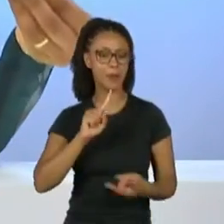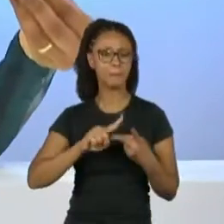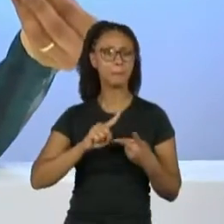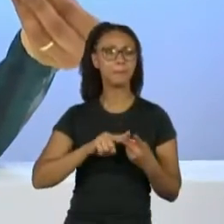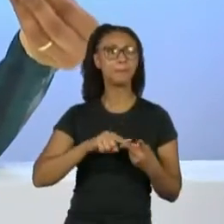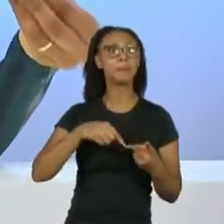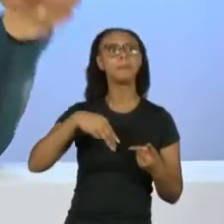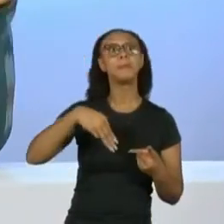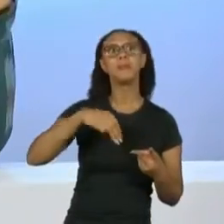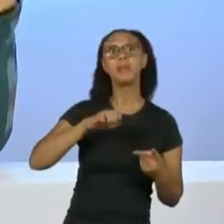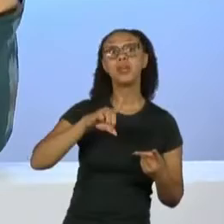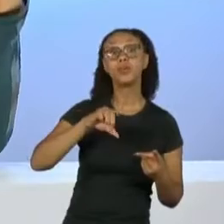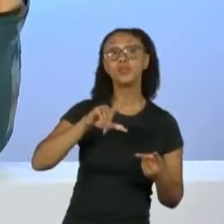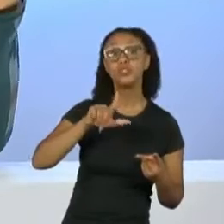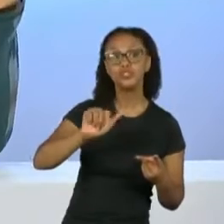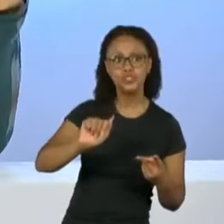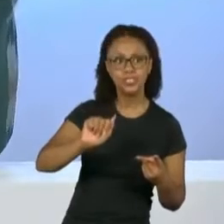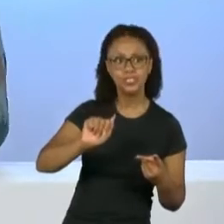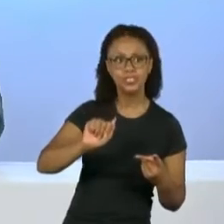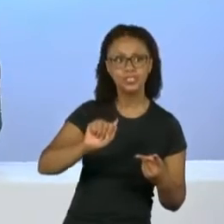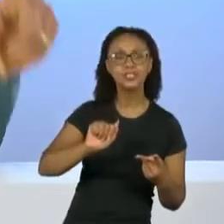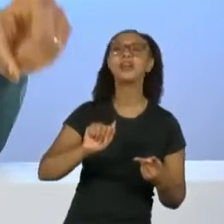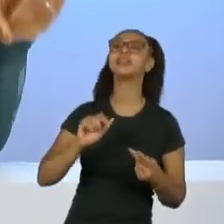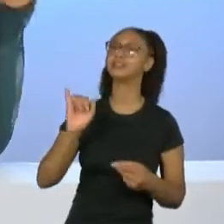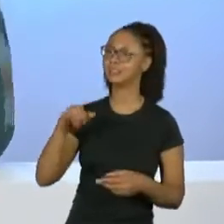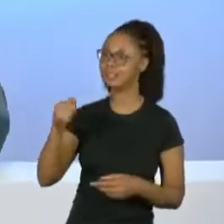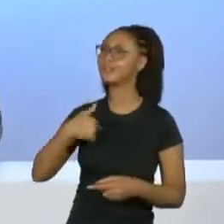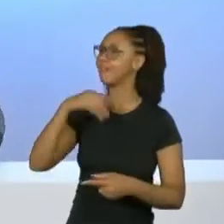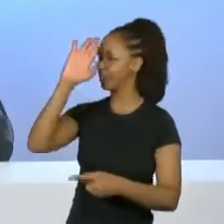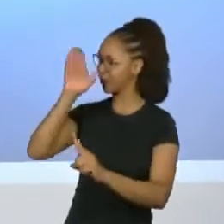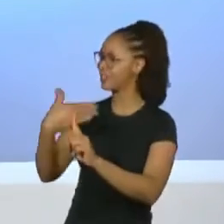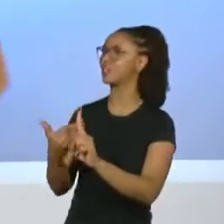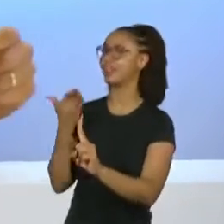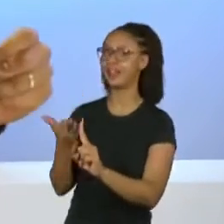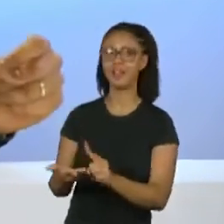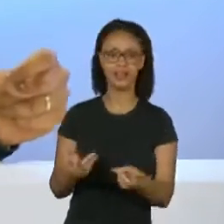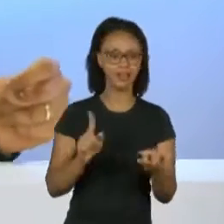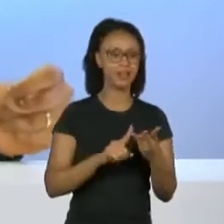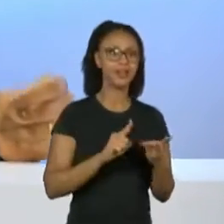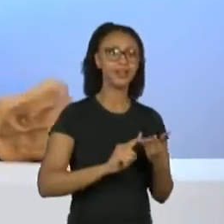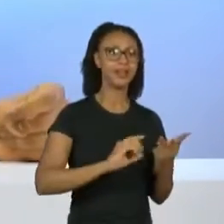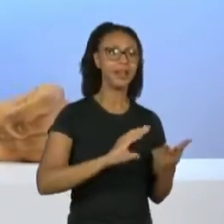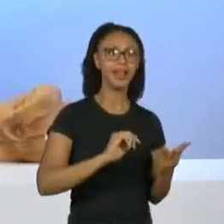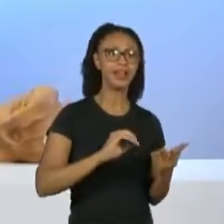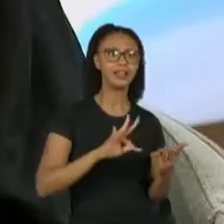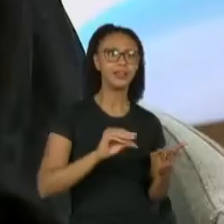Melodia. Você tem um CD... Sim, homenageei a melodia. Também é uma homenageia de melodia. Agora Caetano.